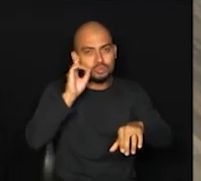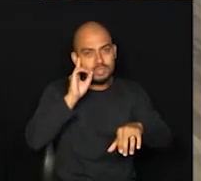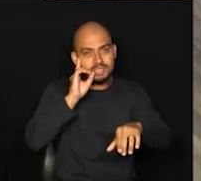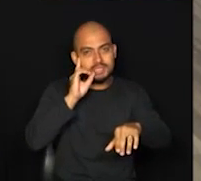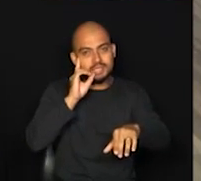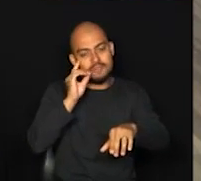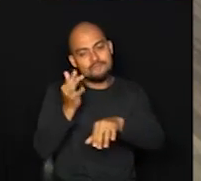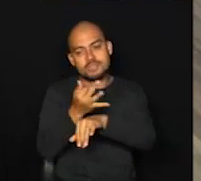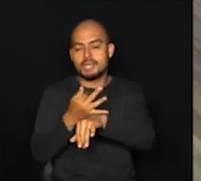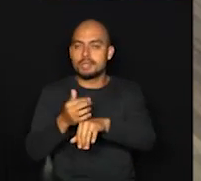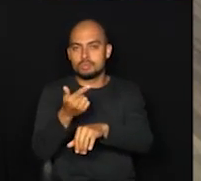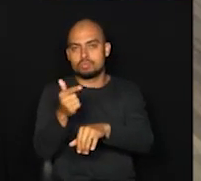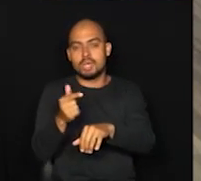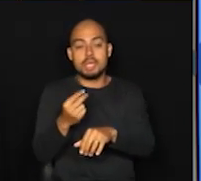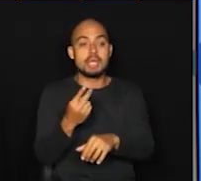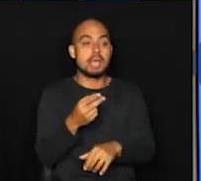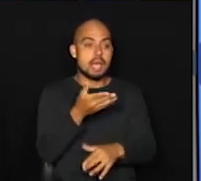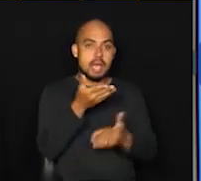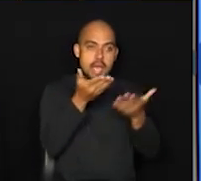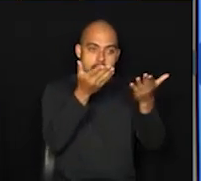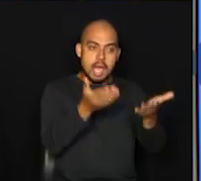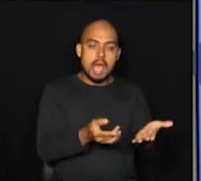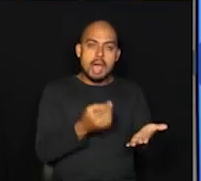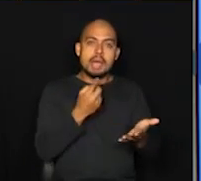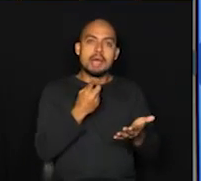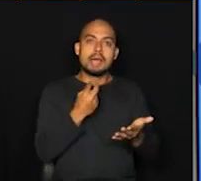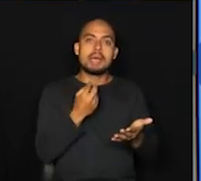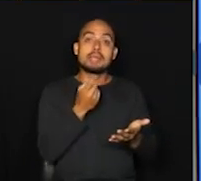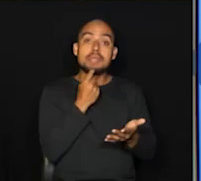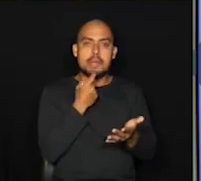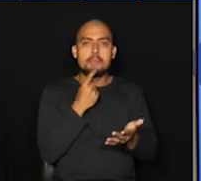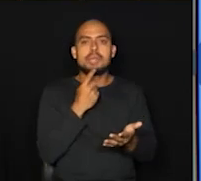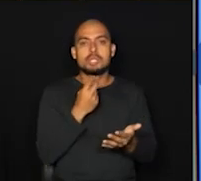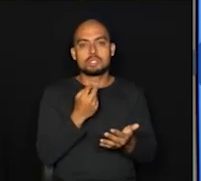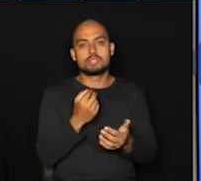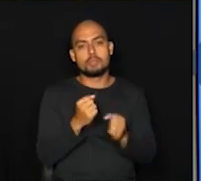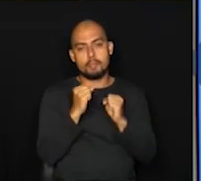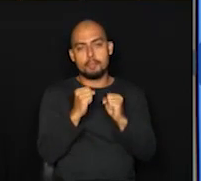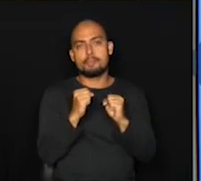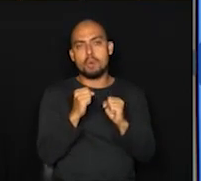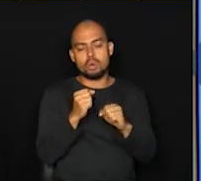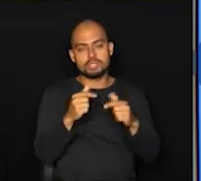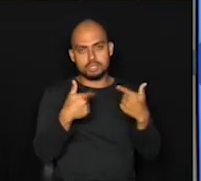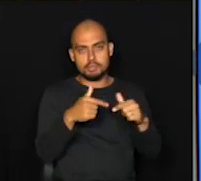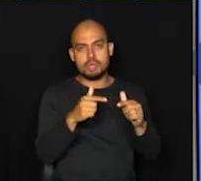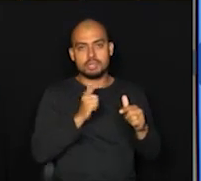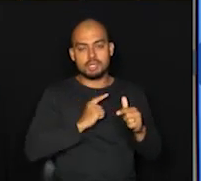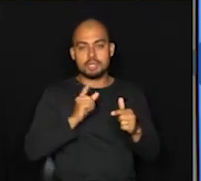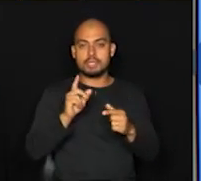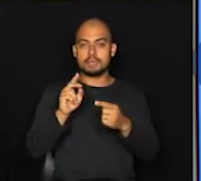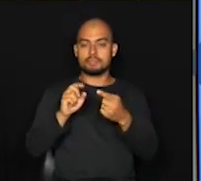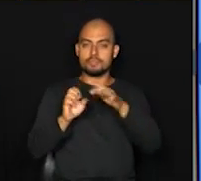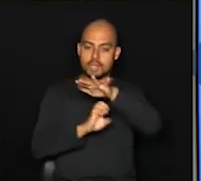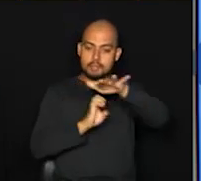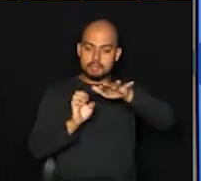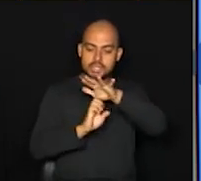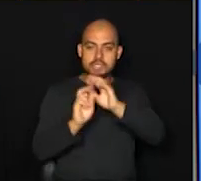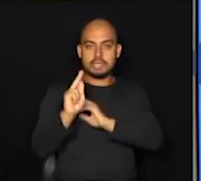oportunidade na cidade de Campinas. Isso, tem oportunidade em Campinas e região, olha, a empresa HST,